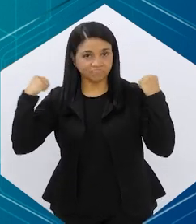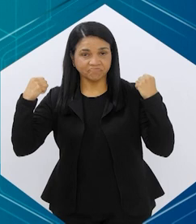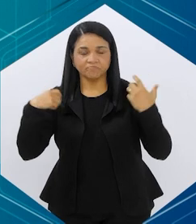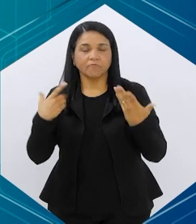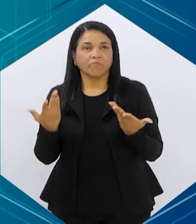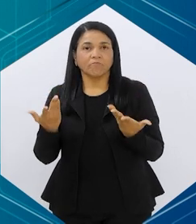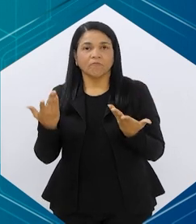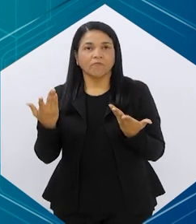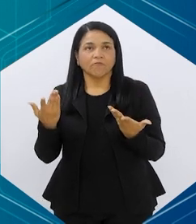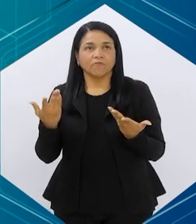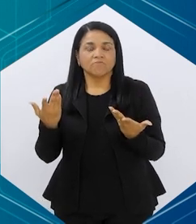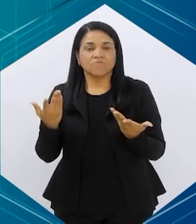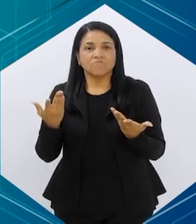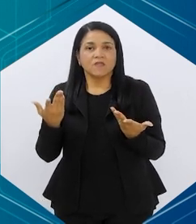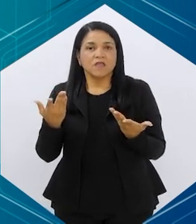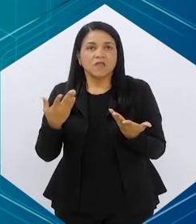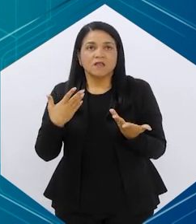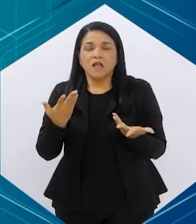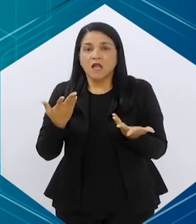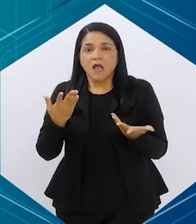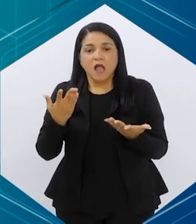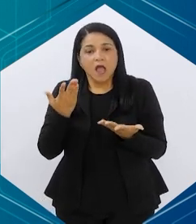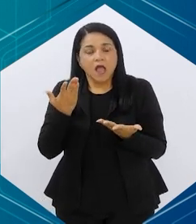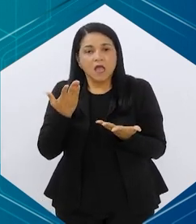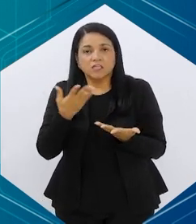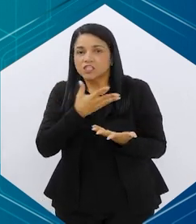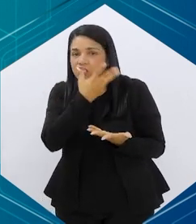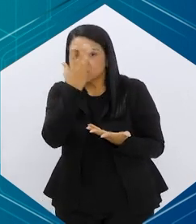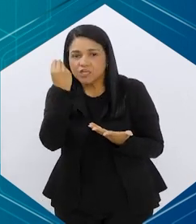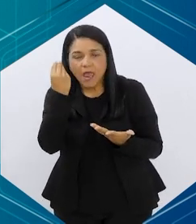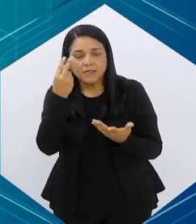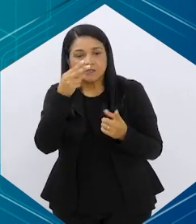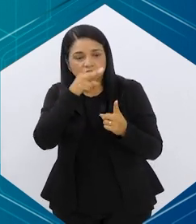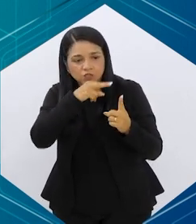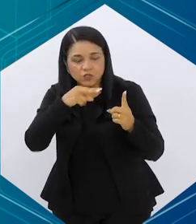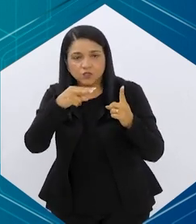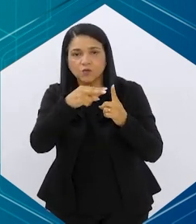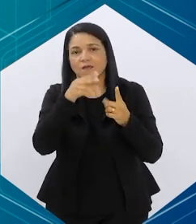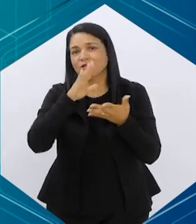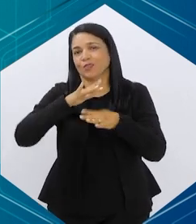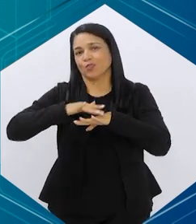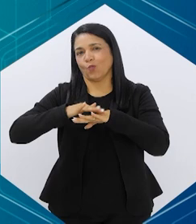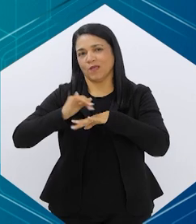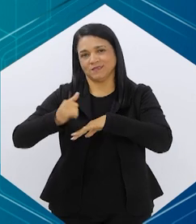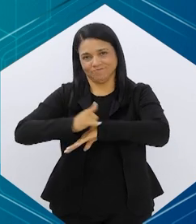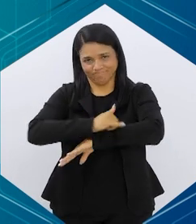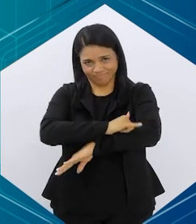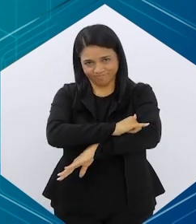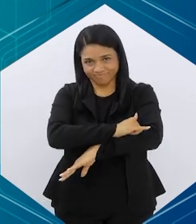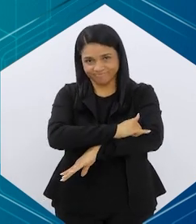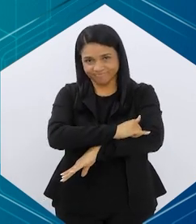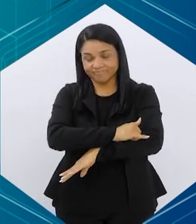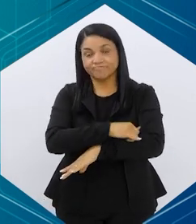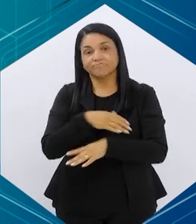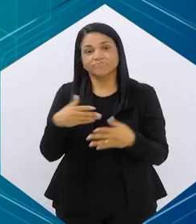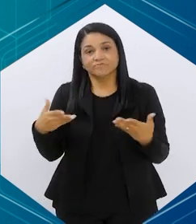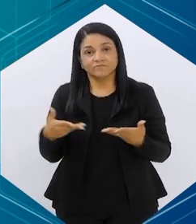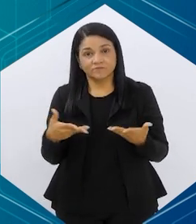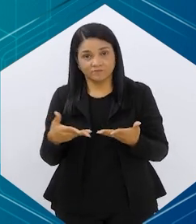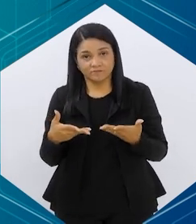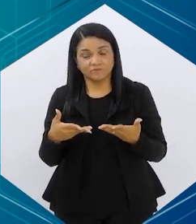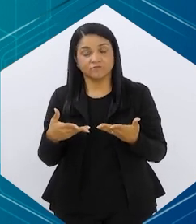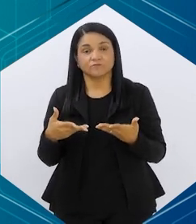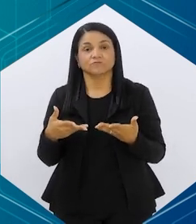gente acaba não... É... Olhando de uma forma ampla e real como é. Nós temos atualmente, né,